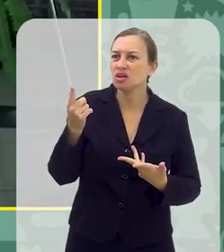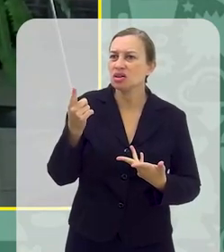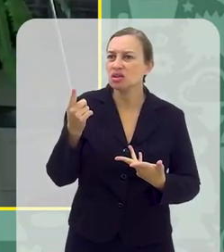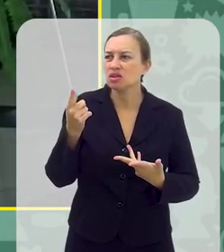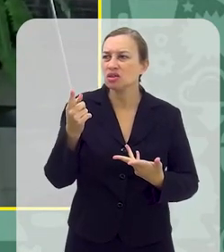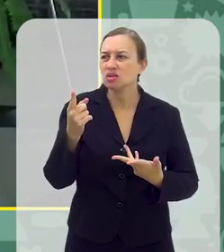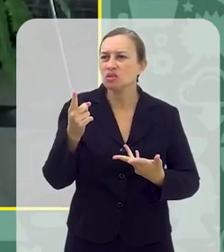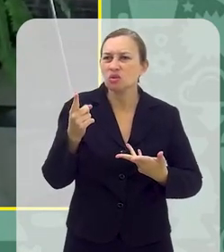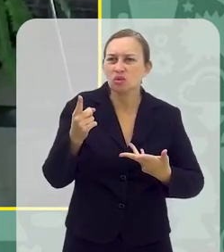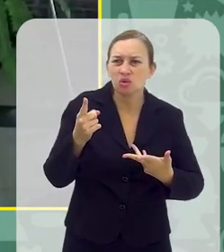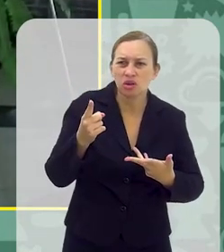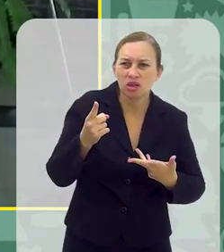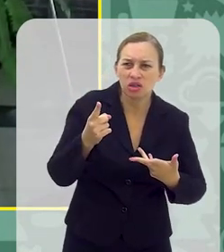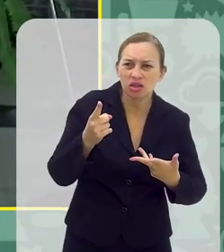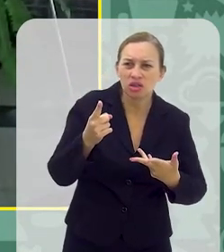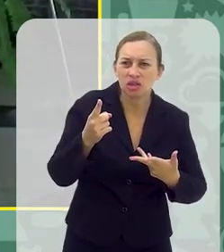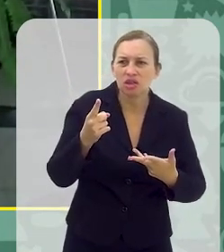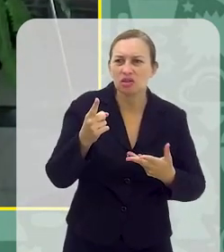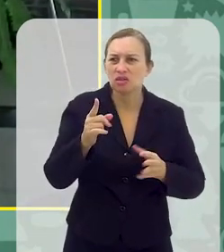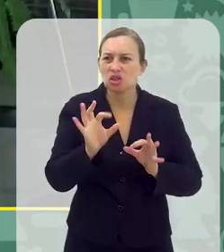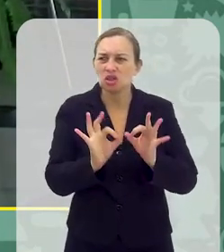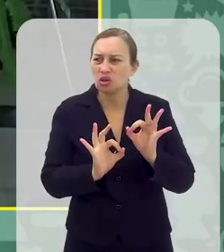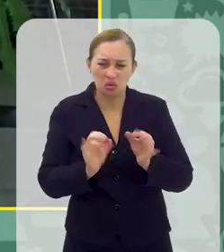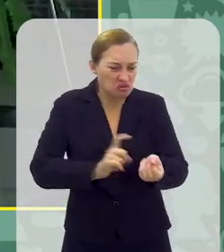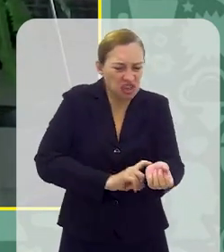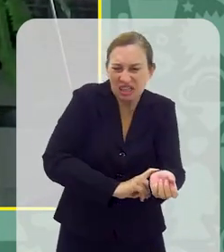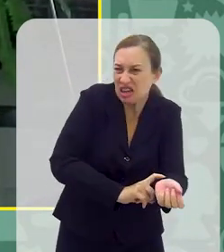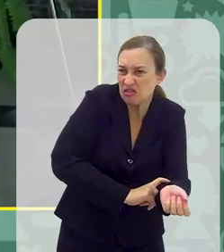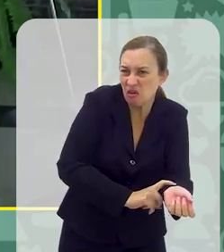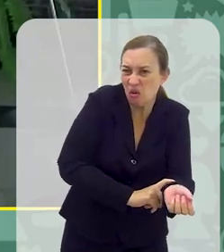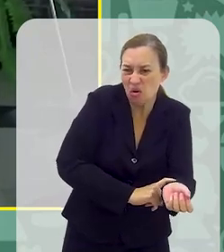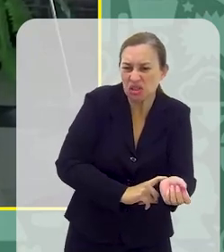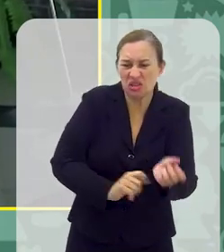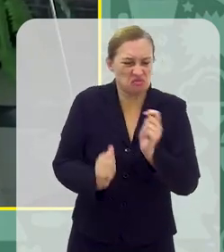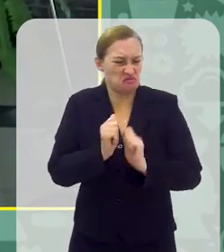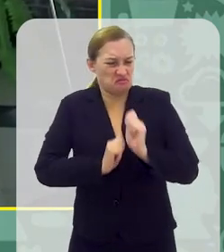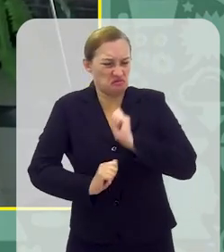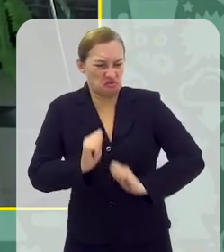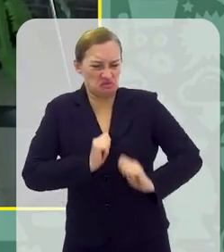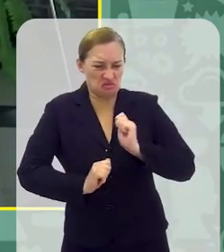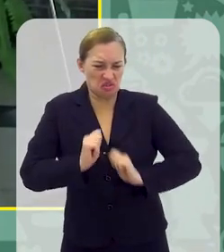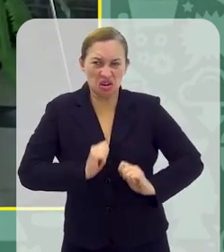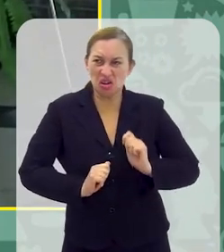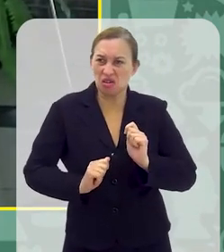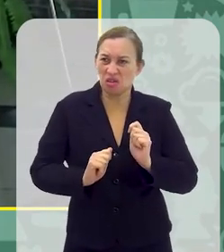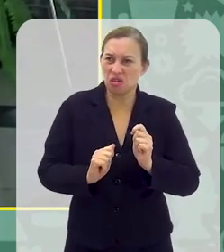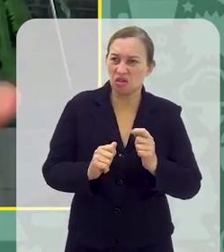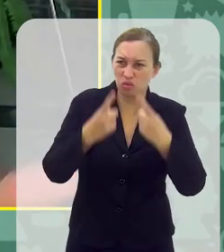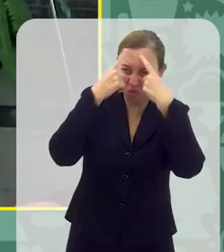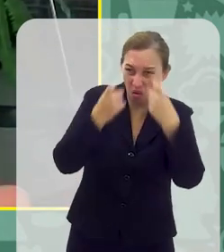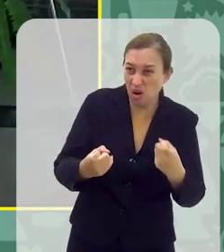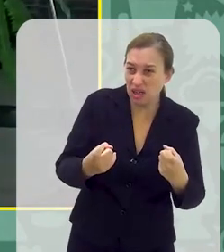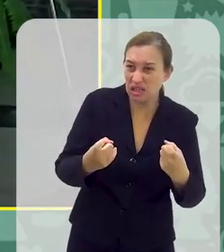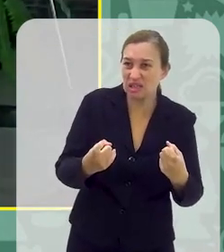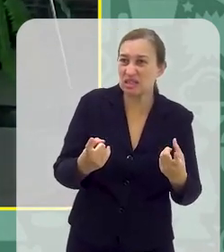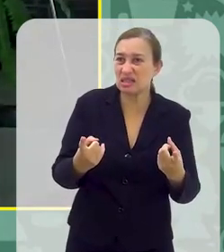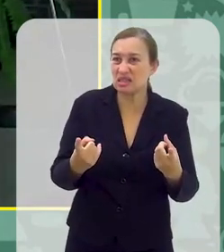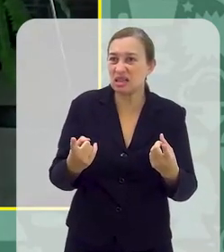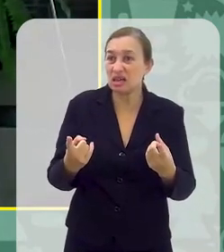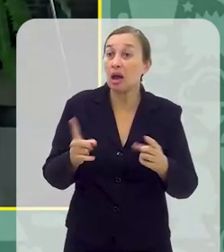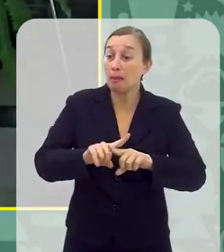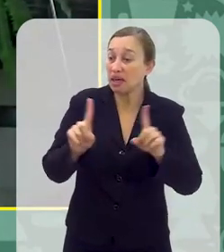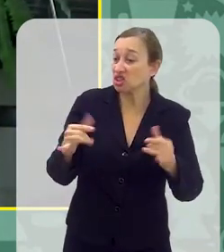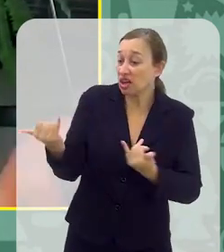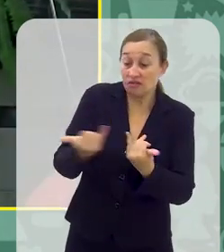desinforme, é algo que não traga agitação, que não traga violência Mas necessariamente que traga informação, que traga